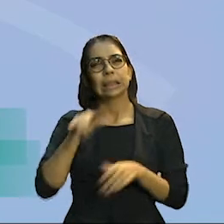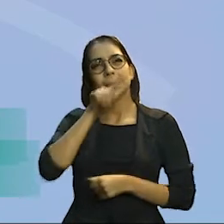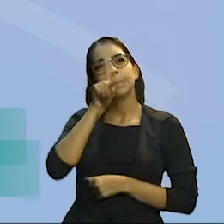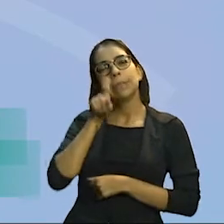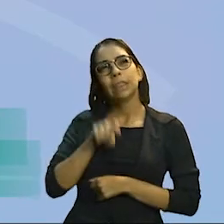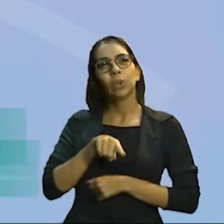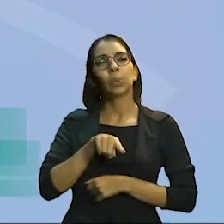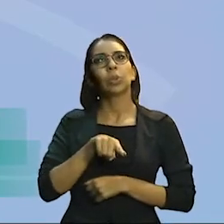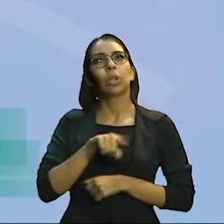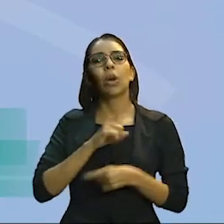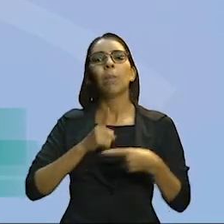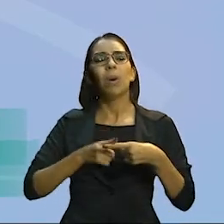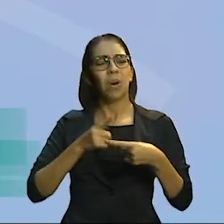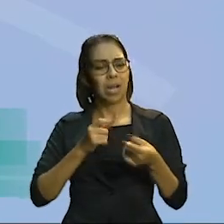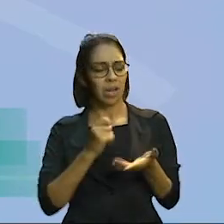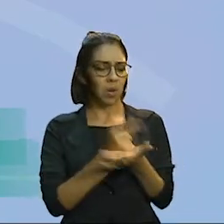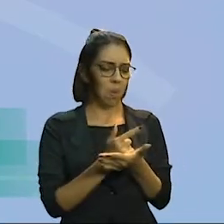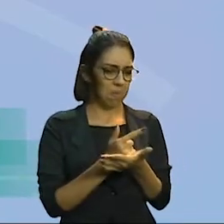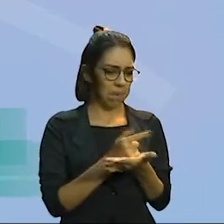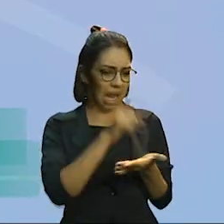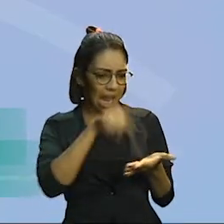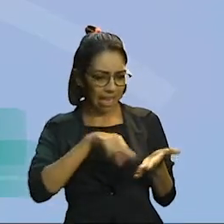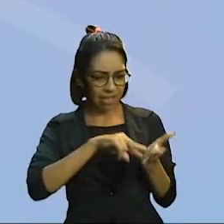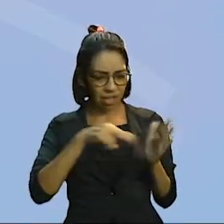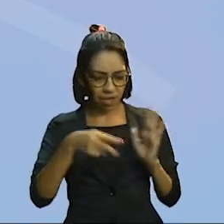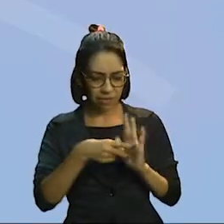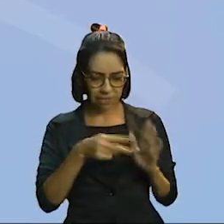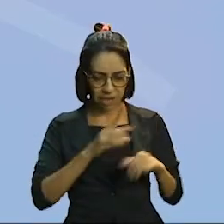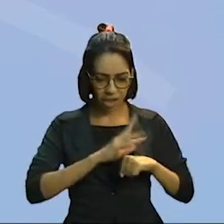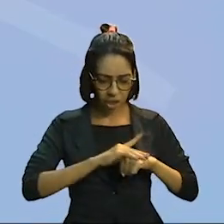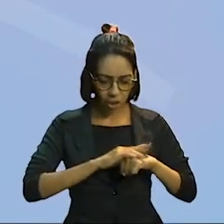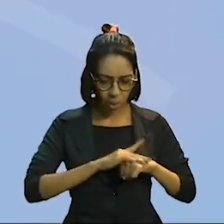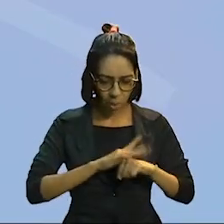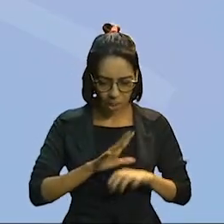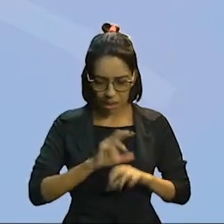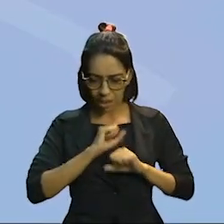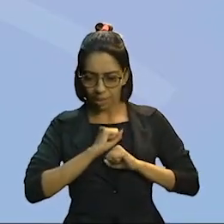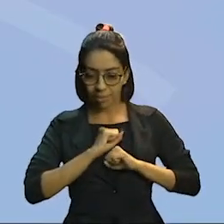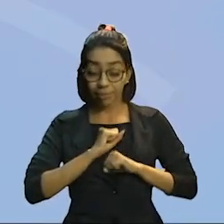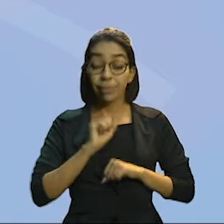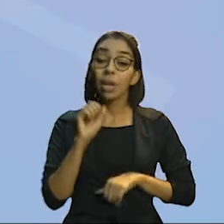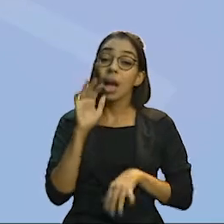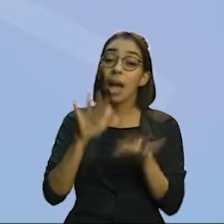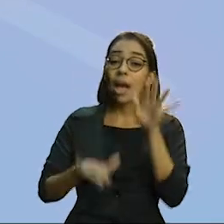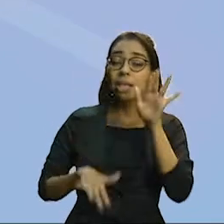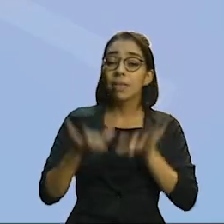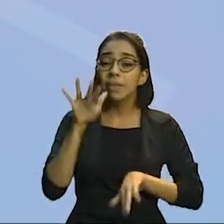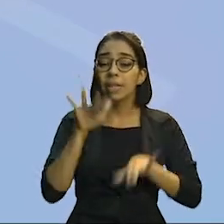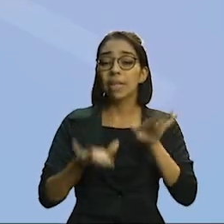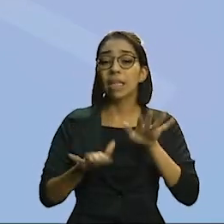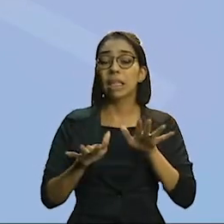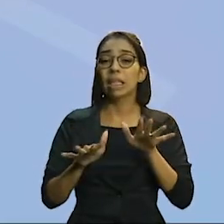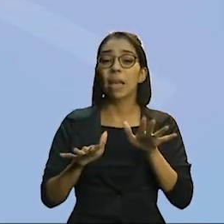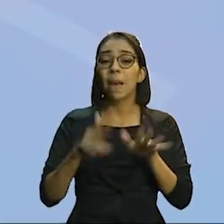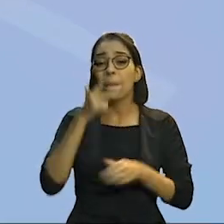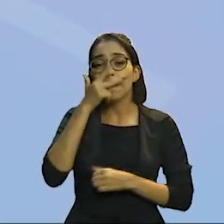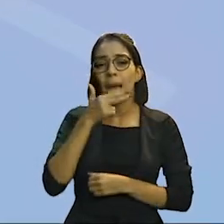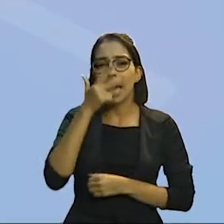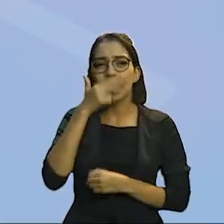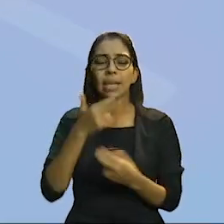comprar pode ser adoecedor. Porque muitas vezes ele toma situações que são da nossa